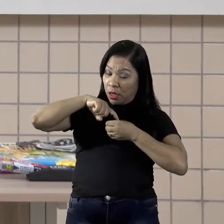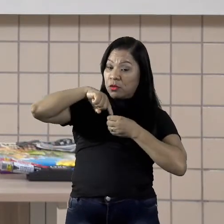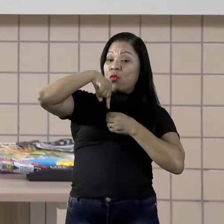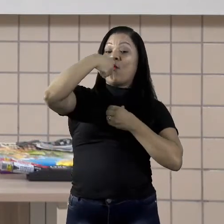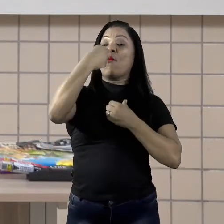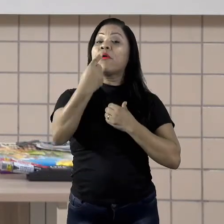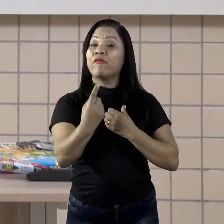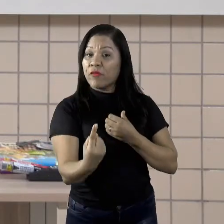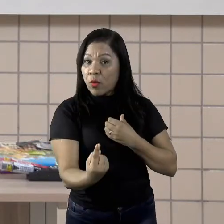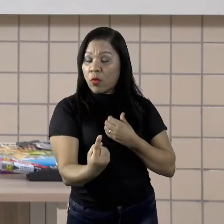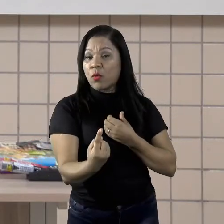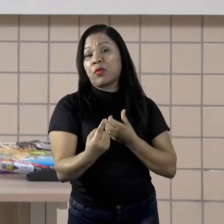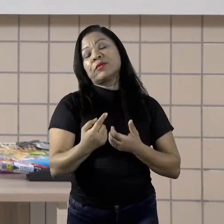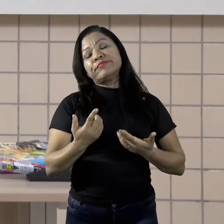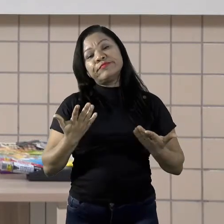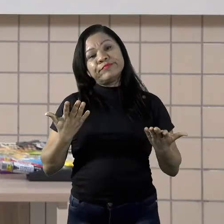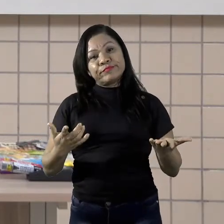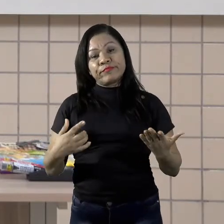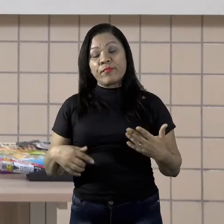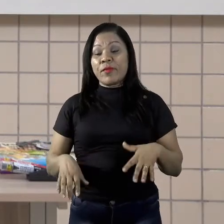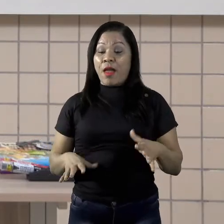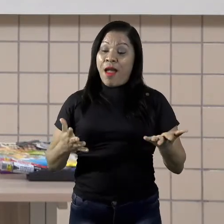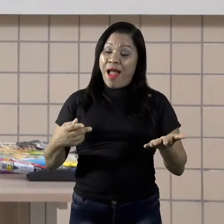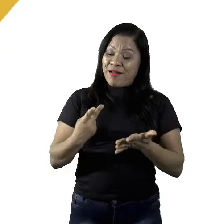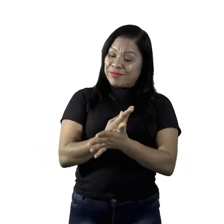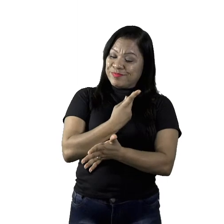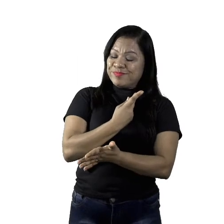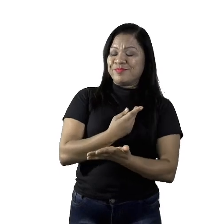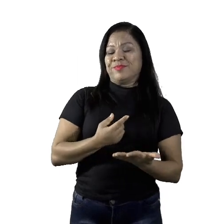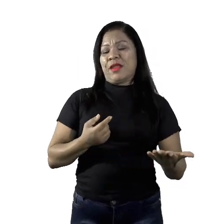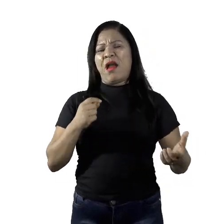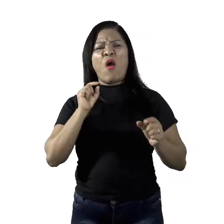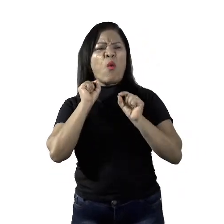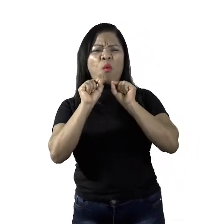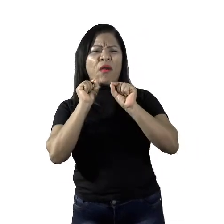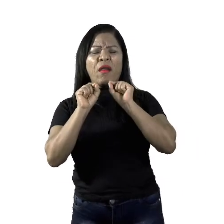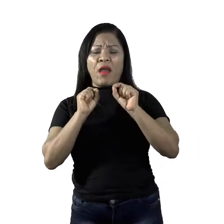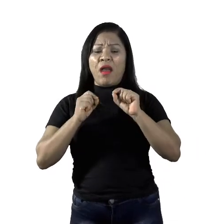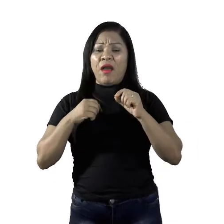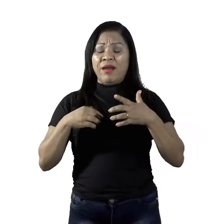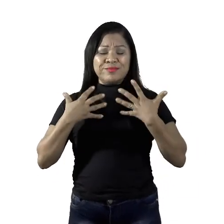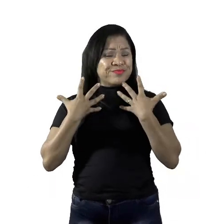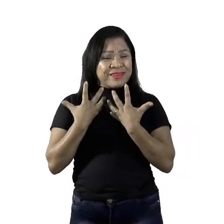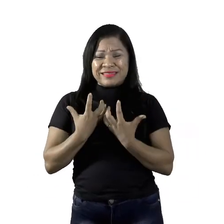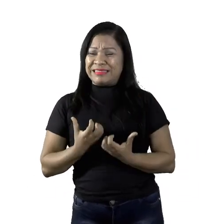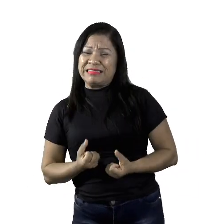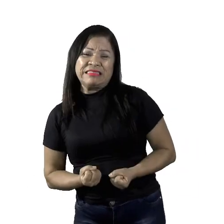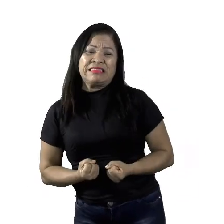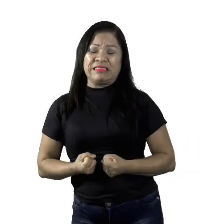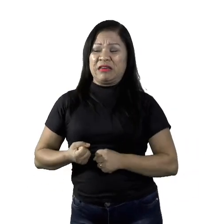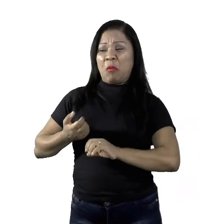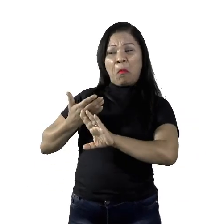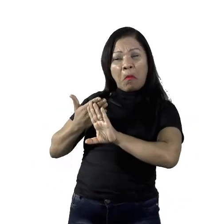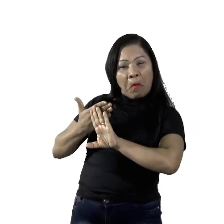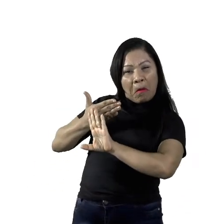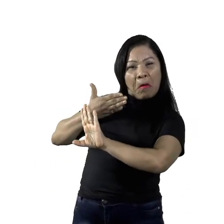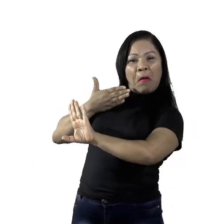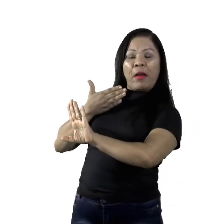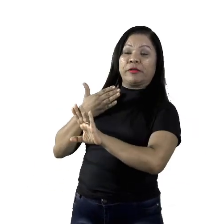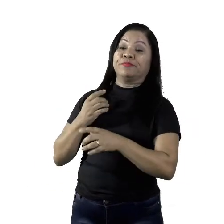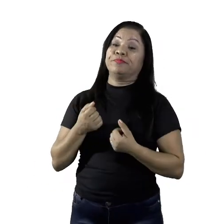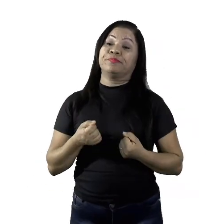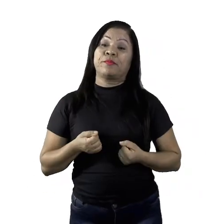vezes não há aceitação, muitas vezes aparecerá agora na sua tela um quadro comparativo,